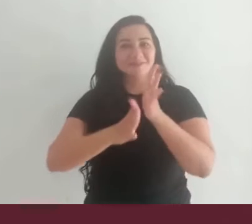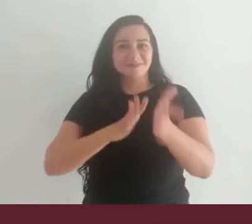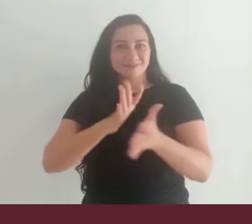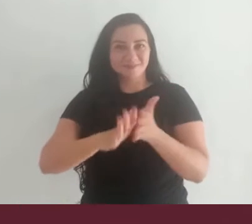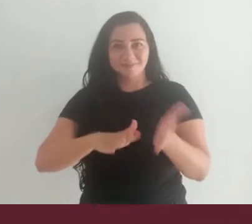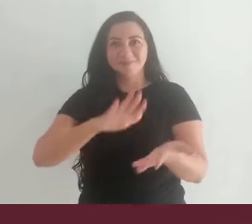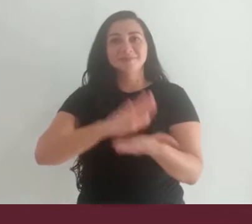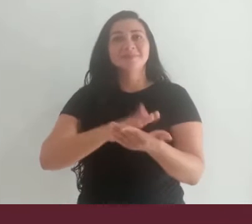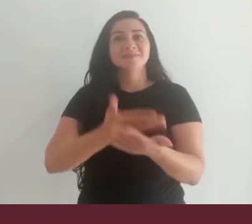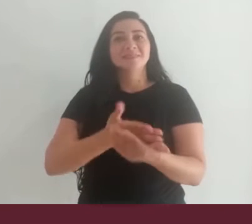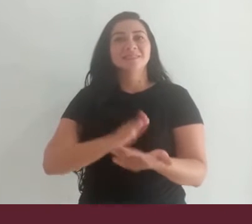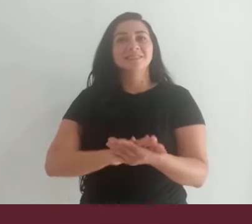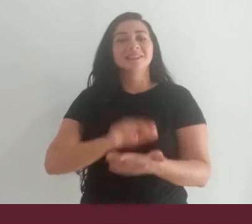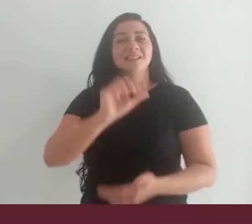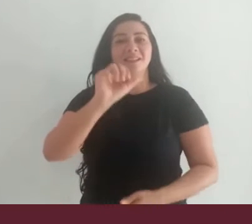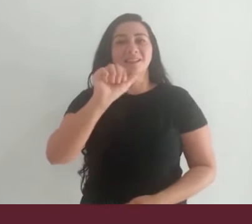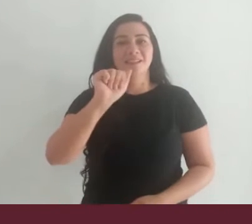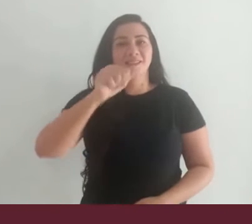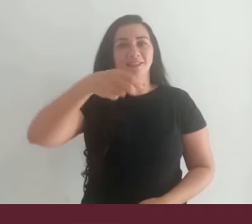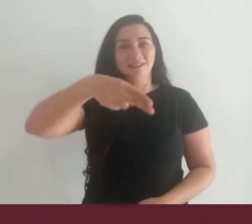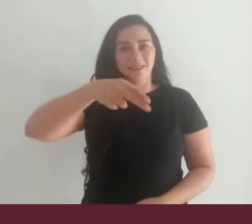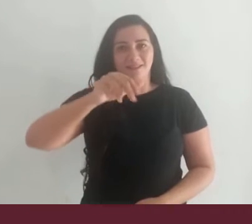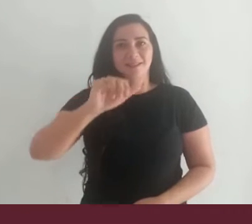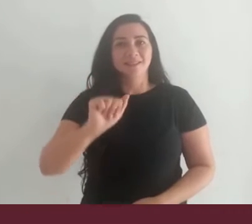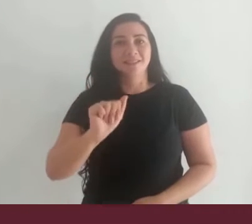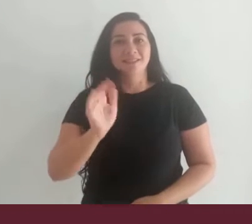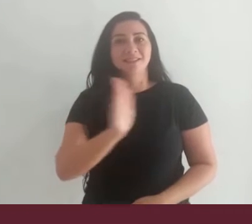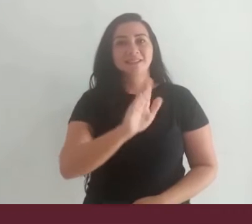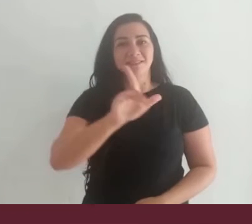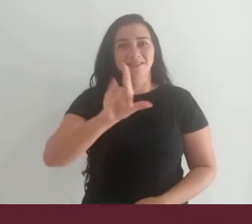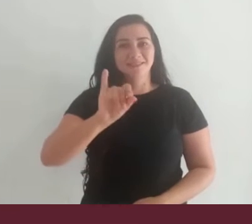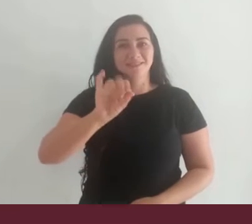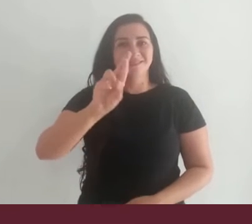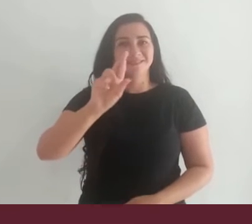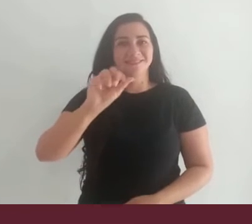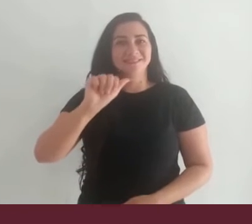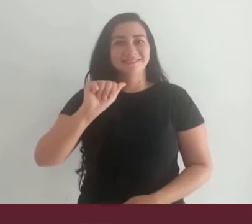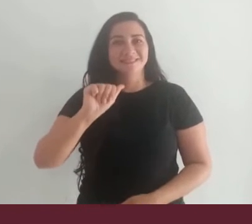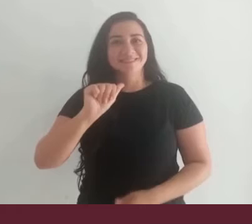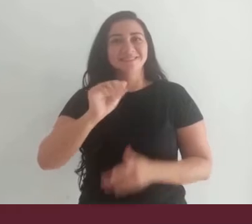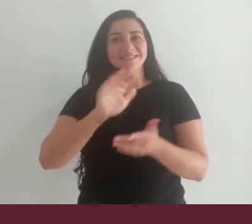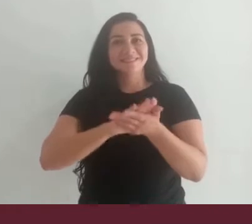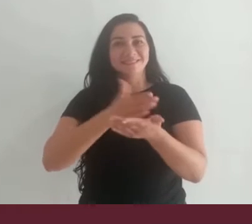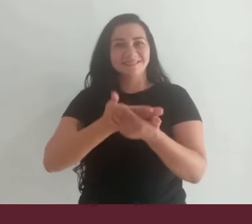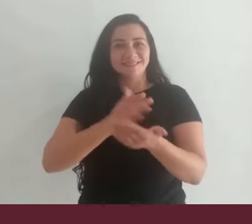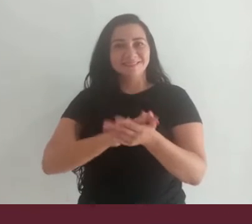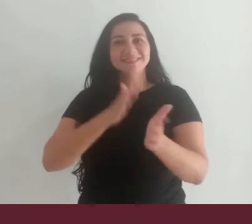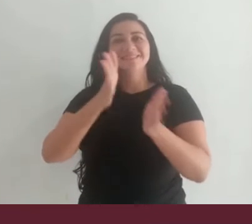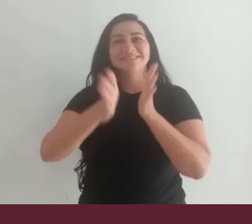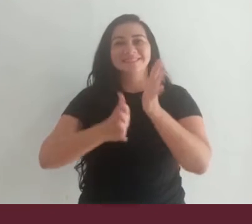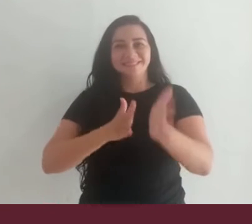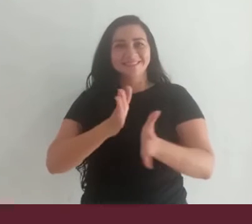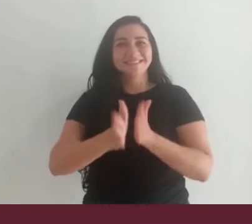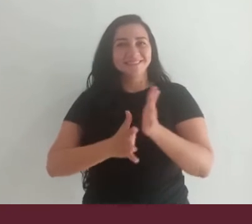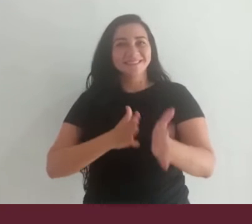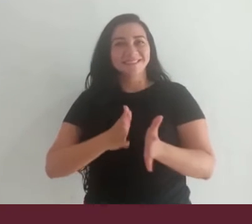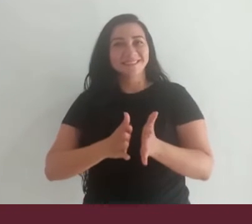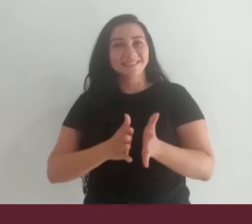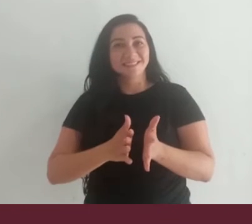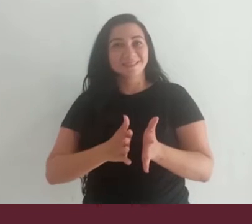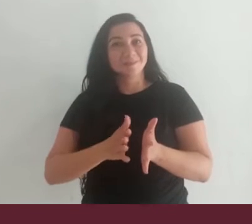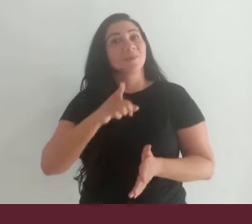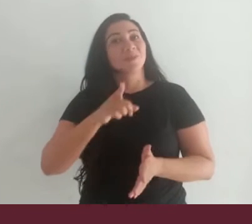contando com o apoio da nossa querida Ana Lúcia Lira na tradução simultânea em